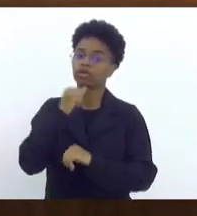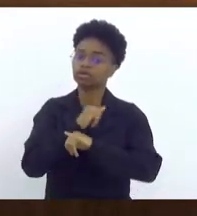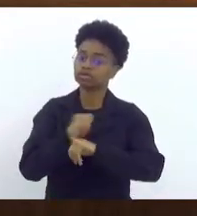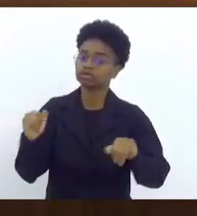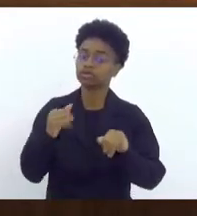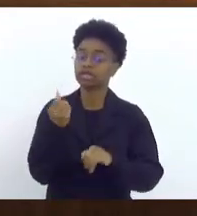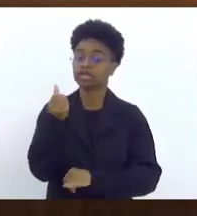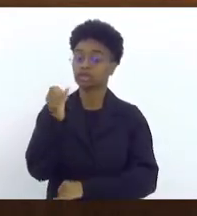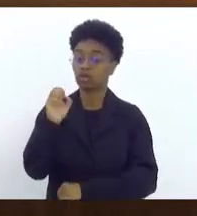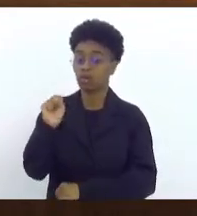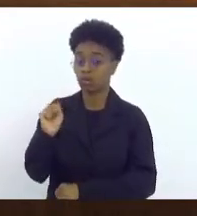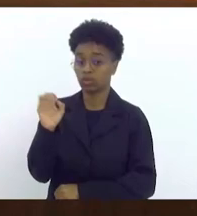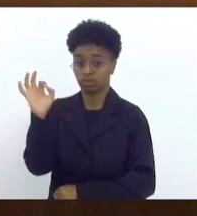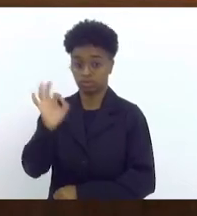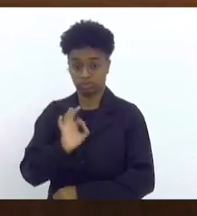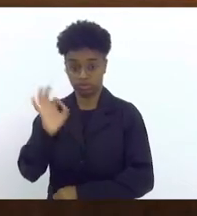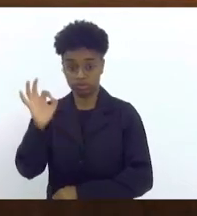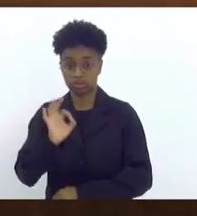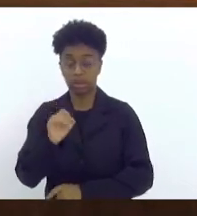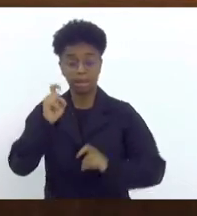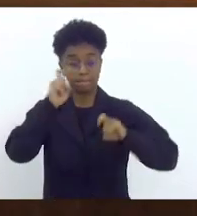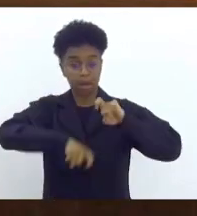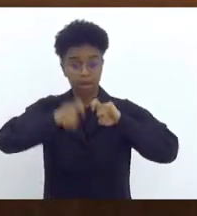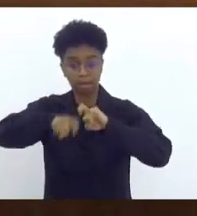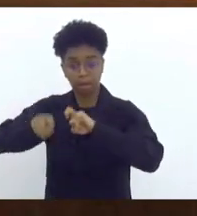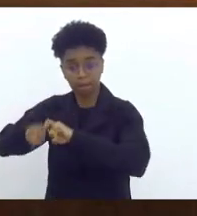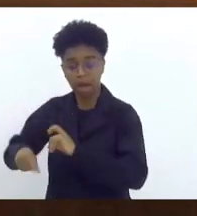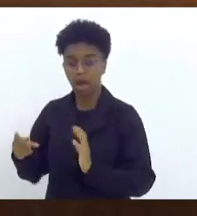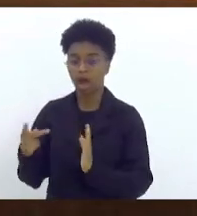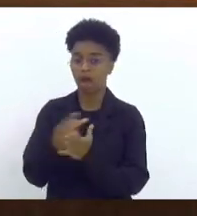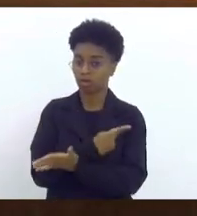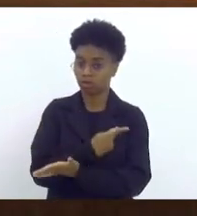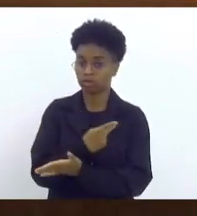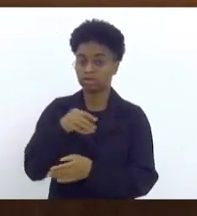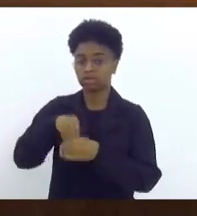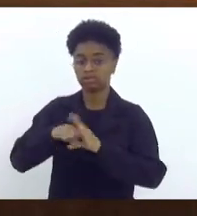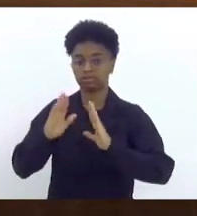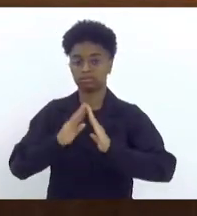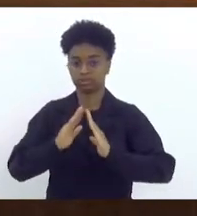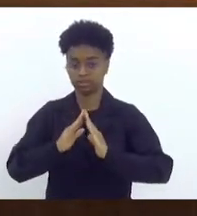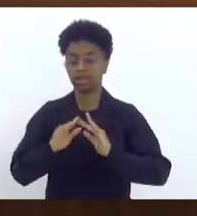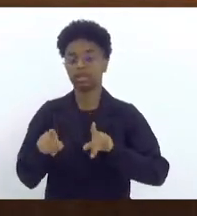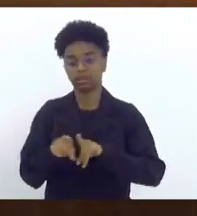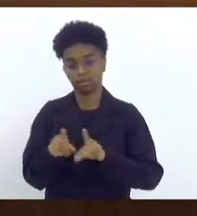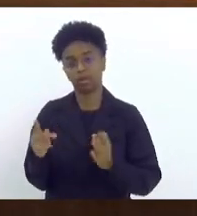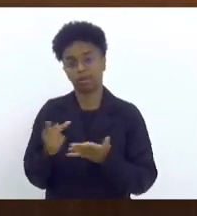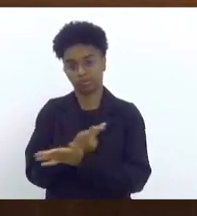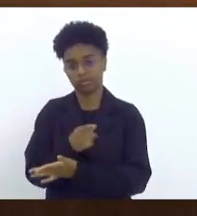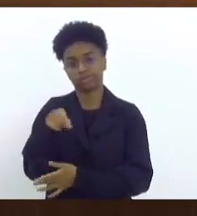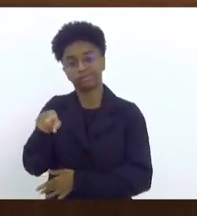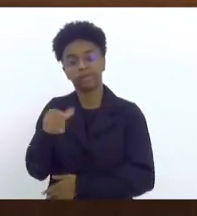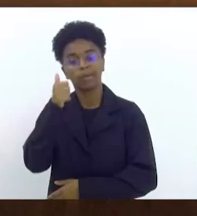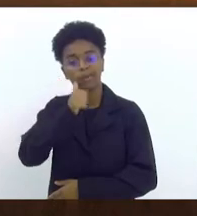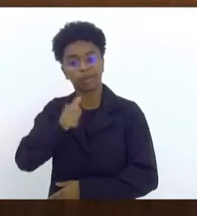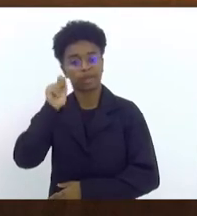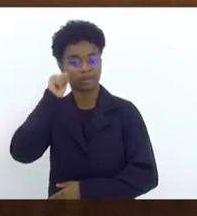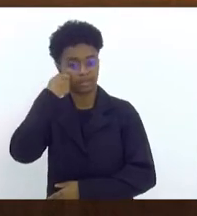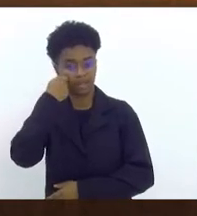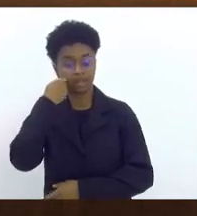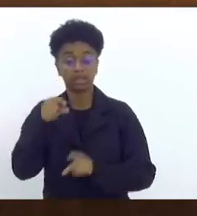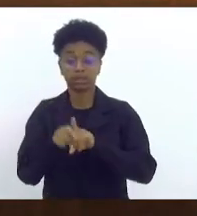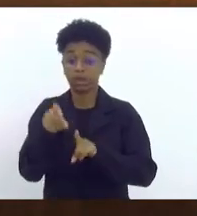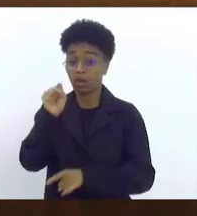68% dos estupros que aconteceram dentro de casa também mulheres pretas. 80%